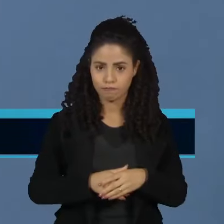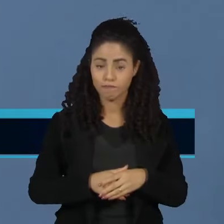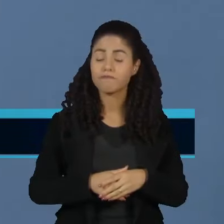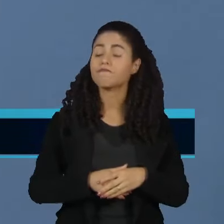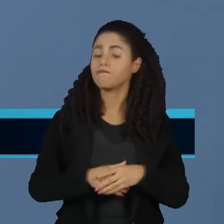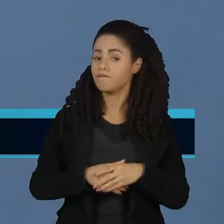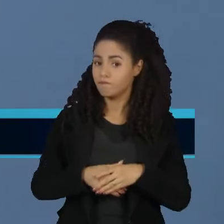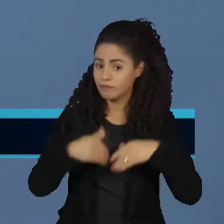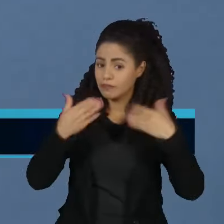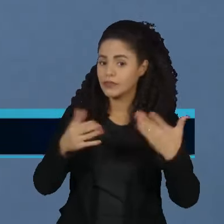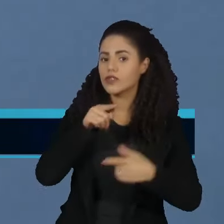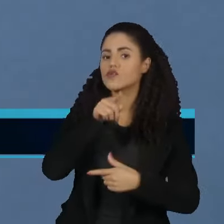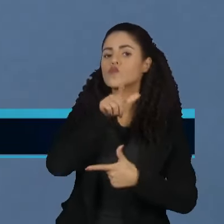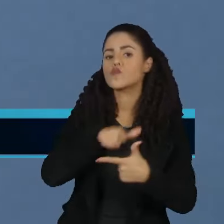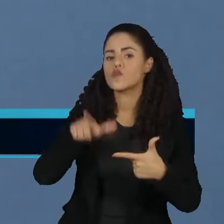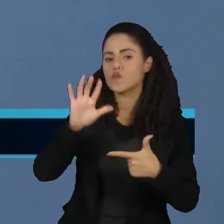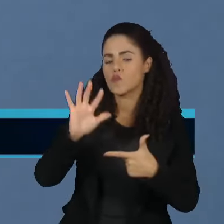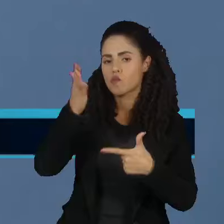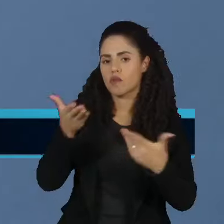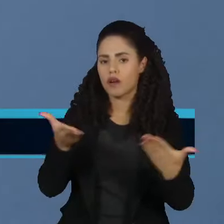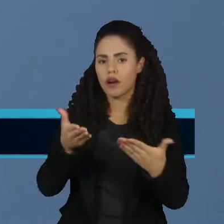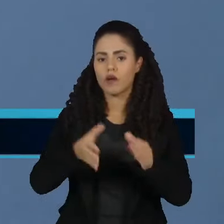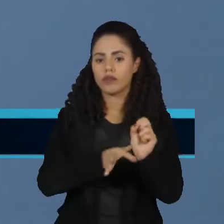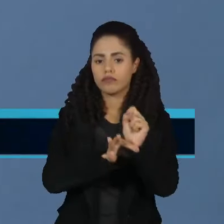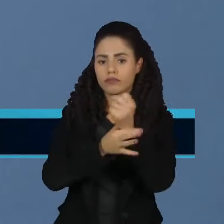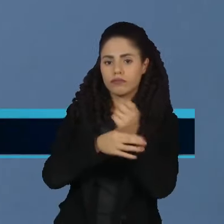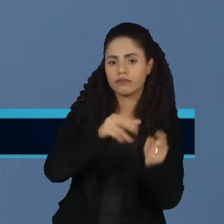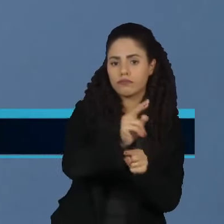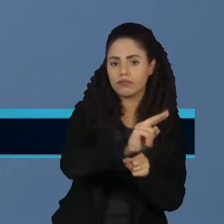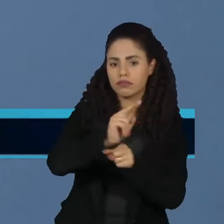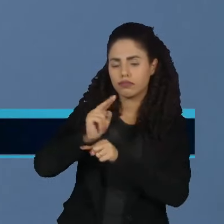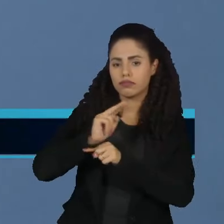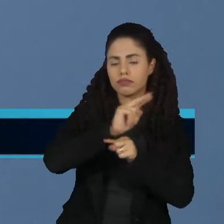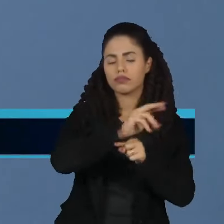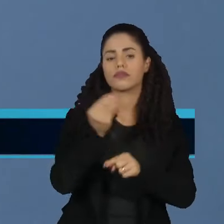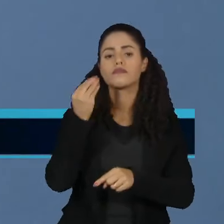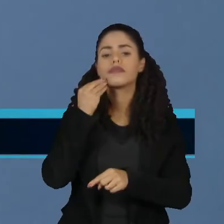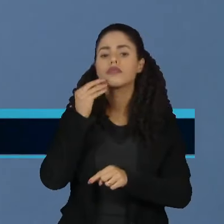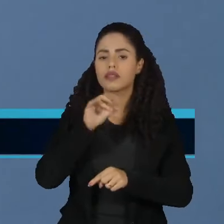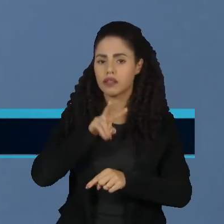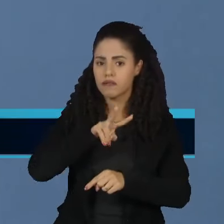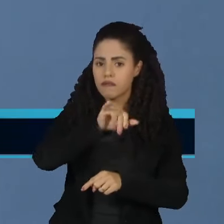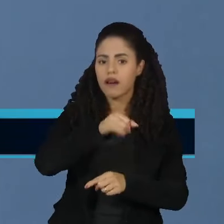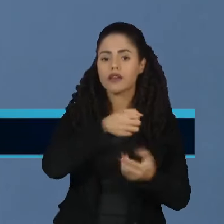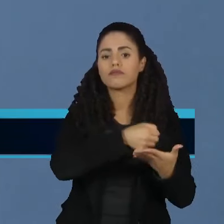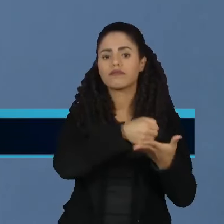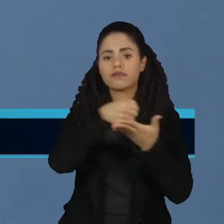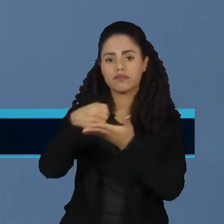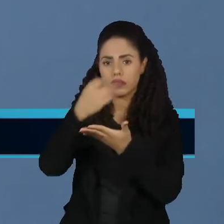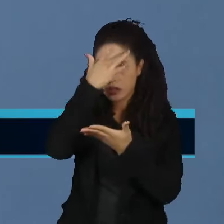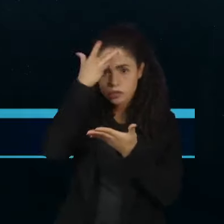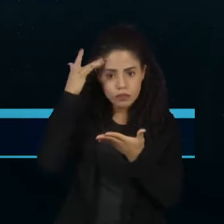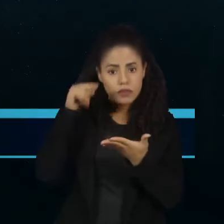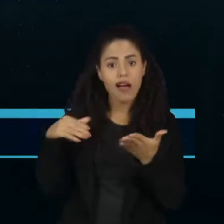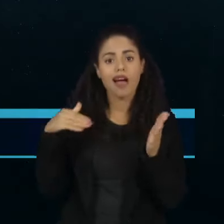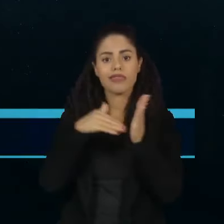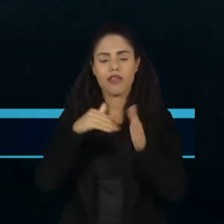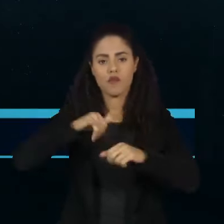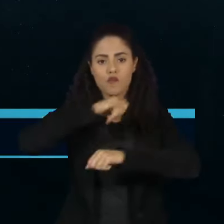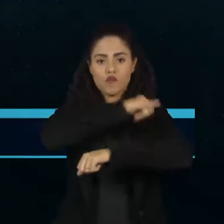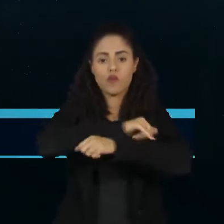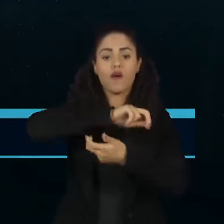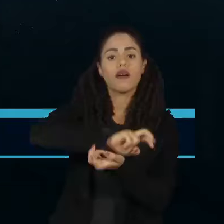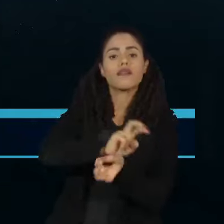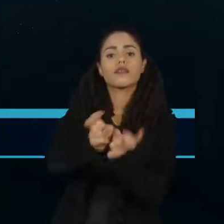Diante da necessidade de reforçar a segurança para os comboios que irão levar as pessoas até o aeroporto, o Itamaraty